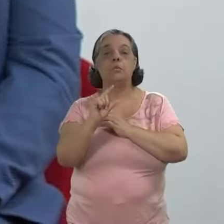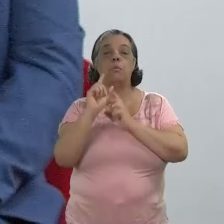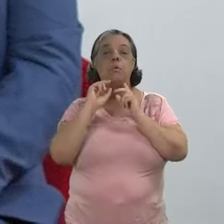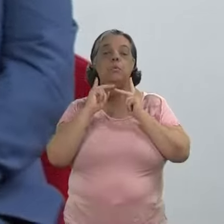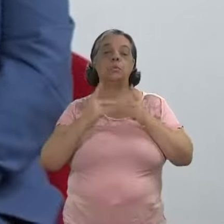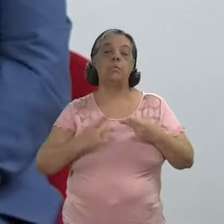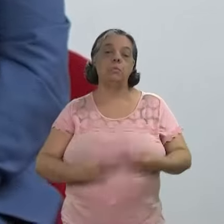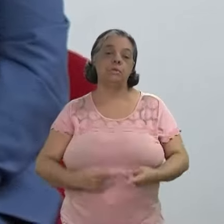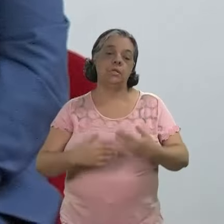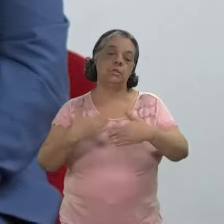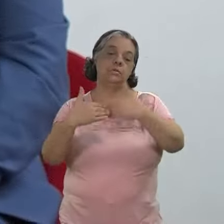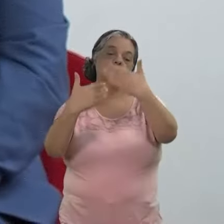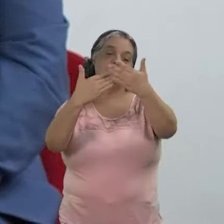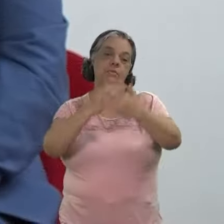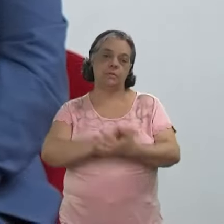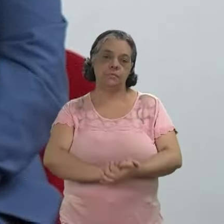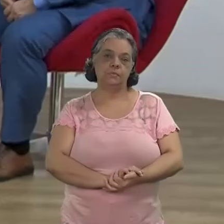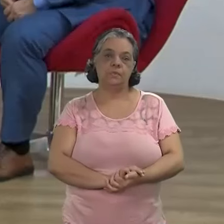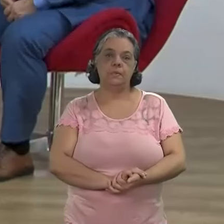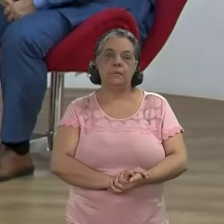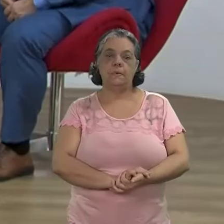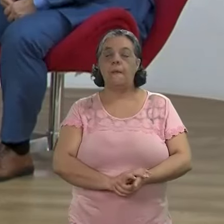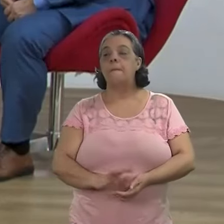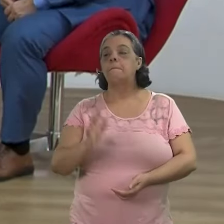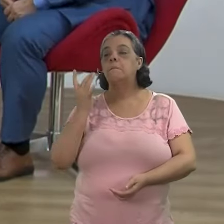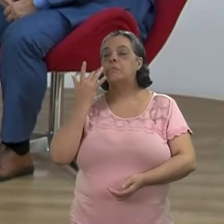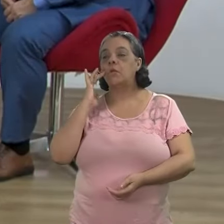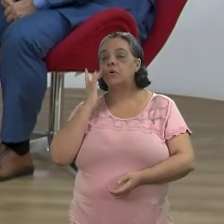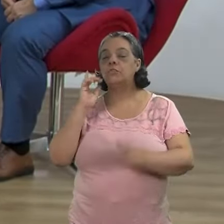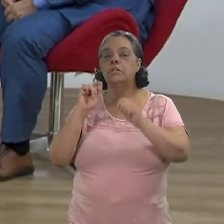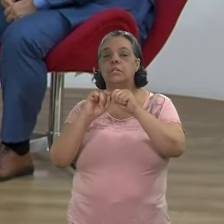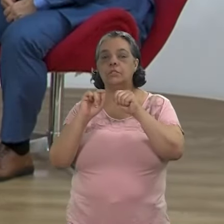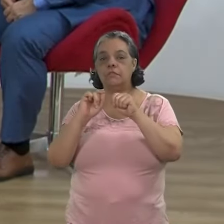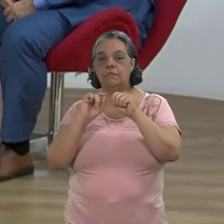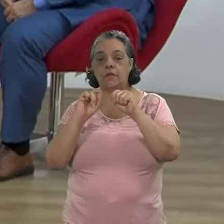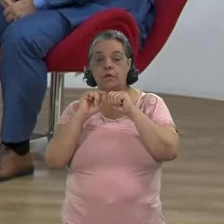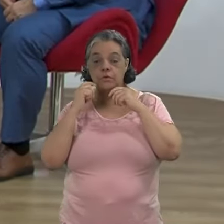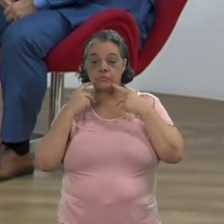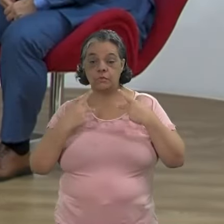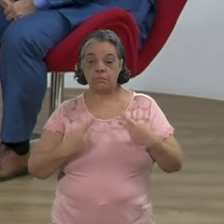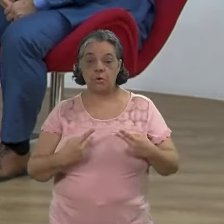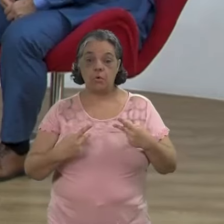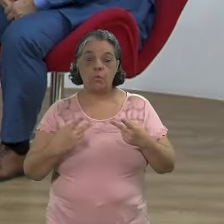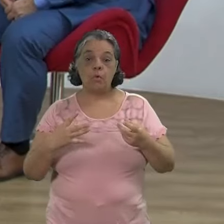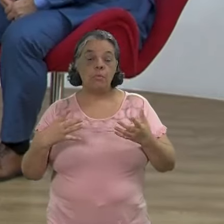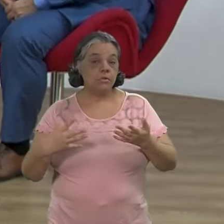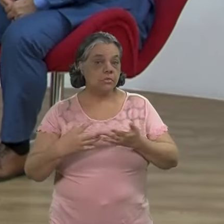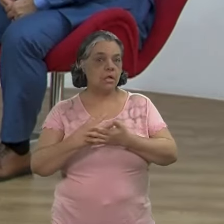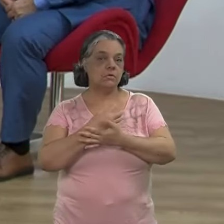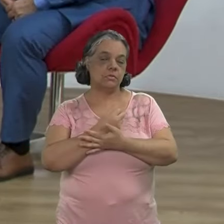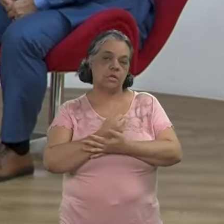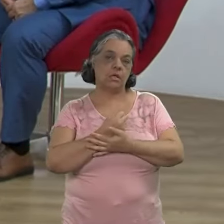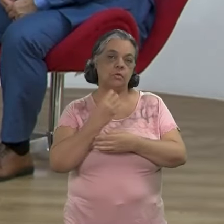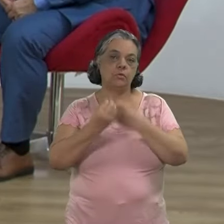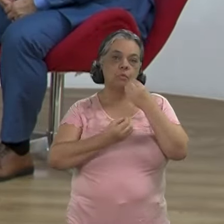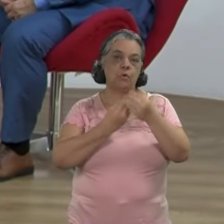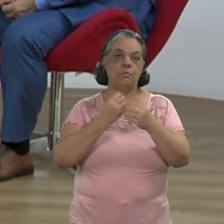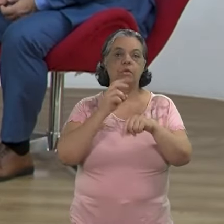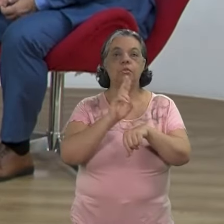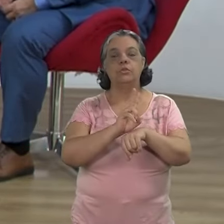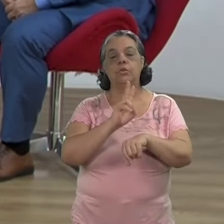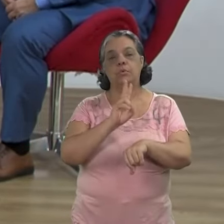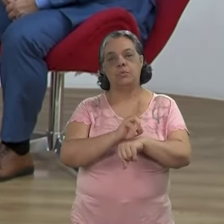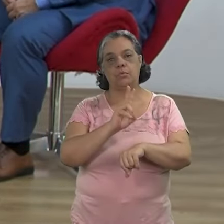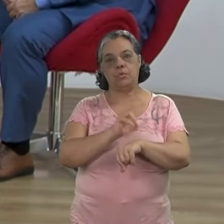perde um pouco da humanidade nesse processo. Eu acho que o que a gente faz com essa humanidade, como é a gente resgata, como é que a gente